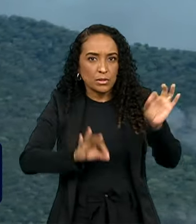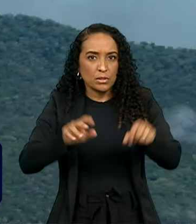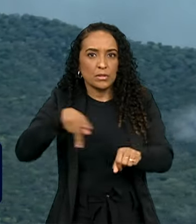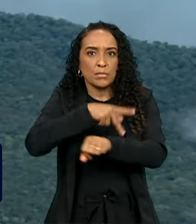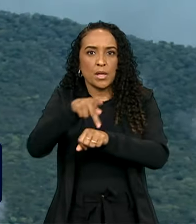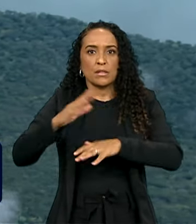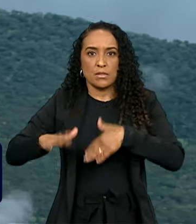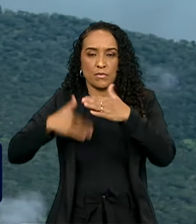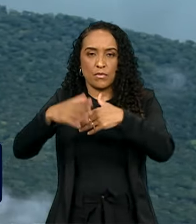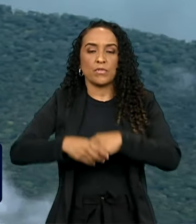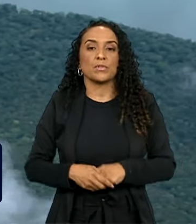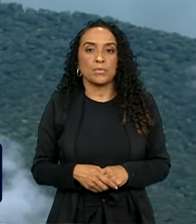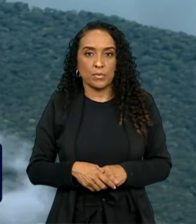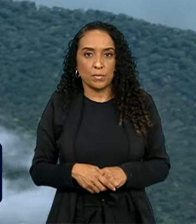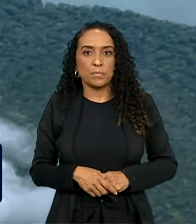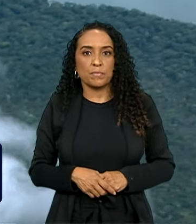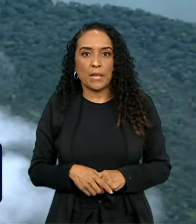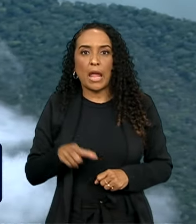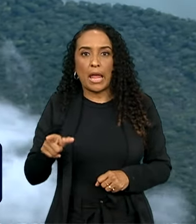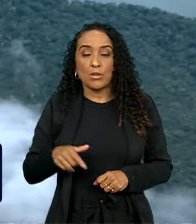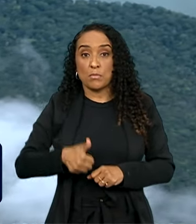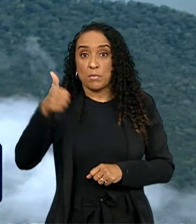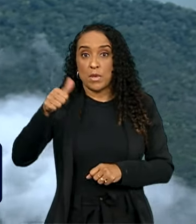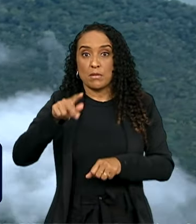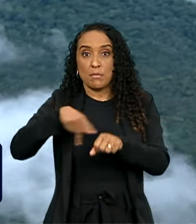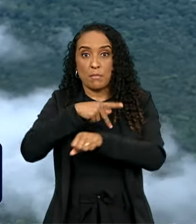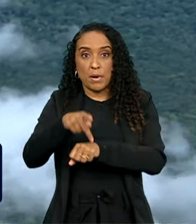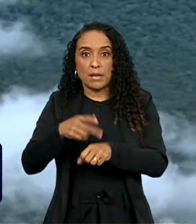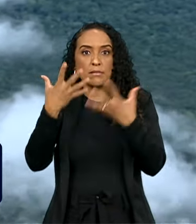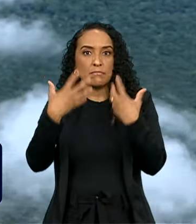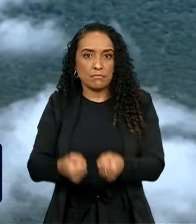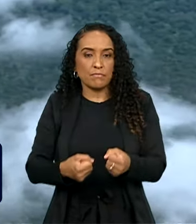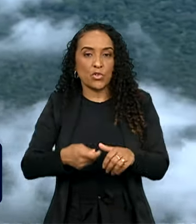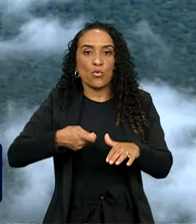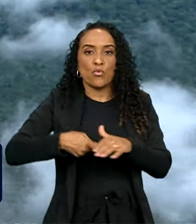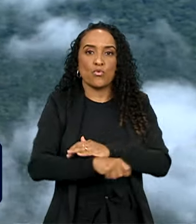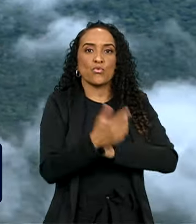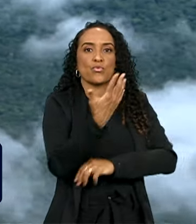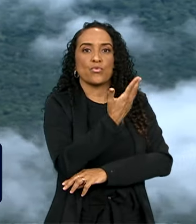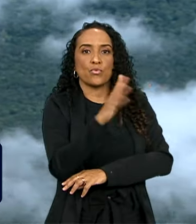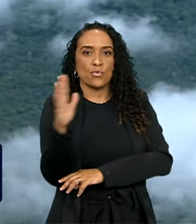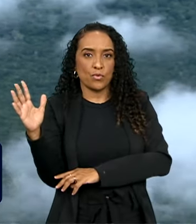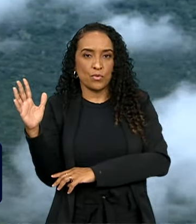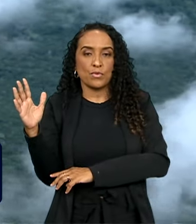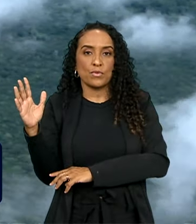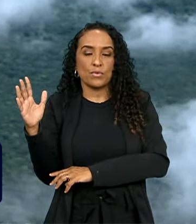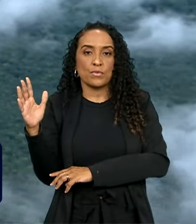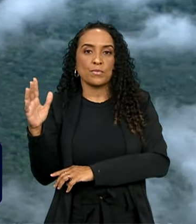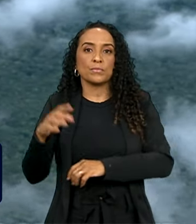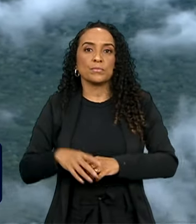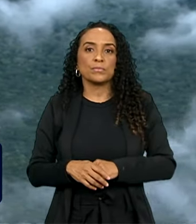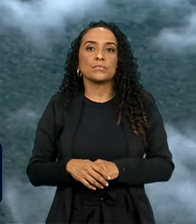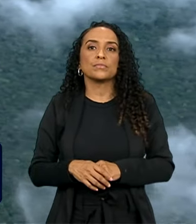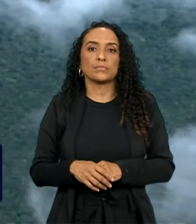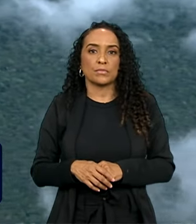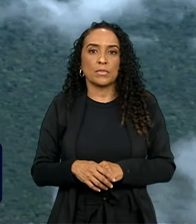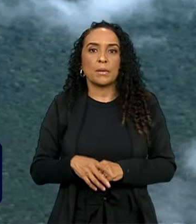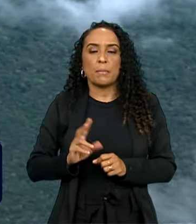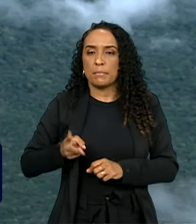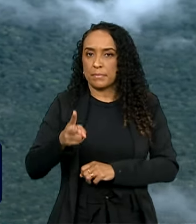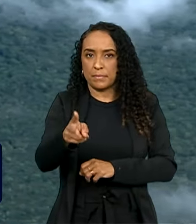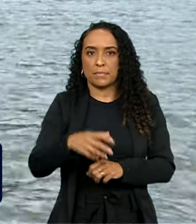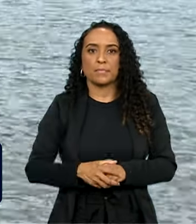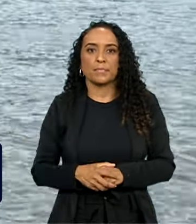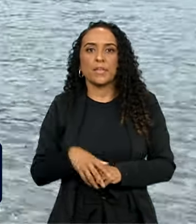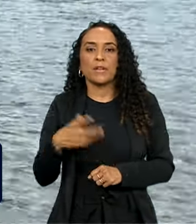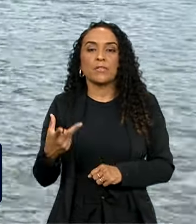nos países em desenvolvimento. Eles são os primeiros países a definir, ao aderir, perdão, ao fundo de florestas tropicais para